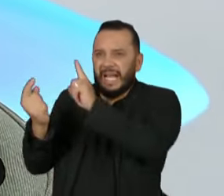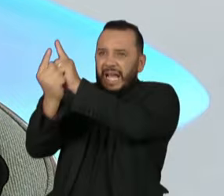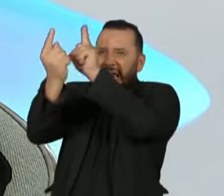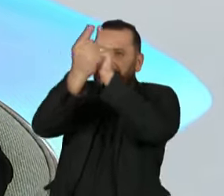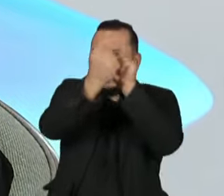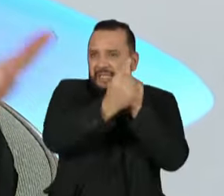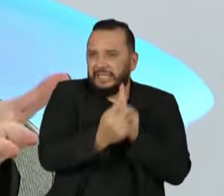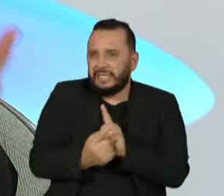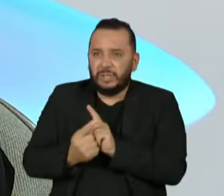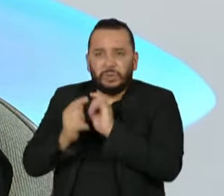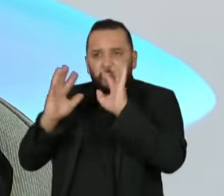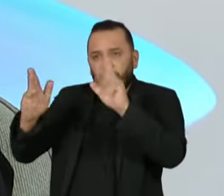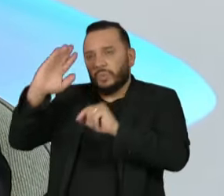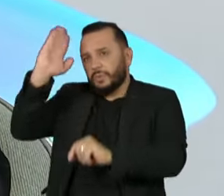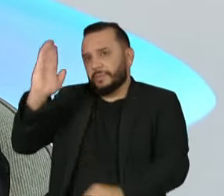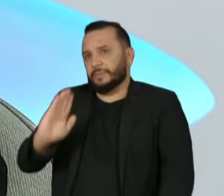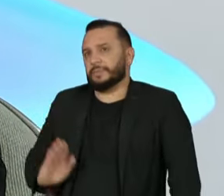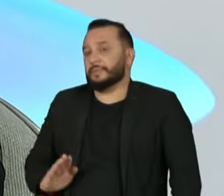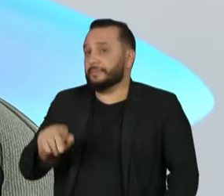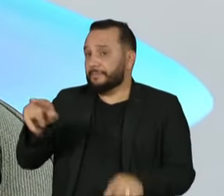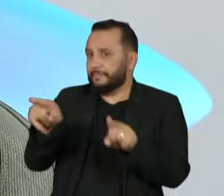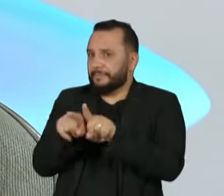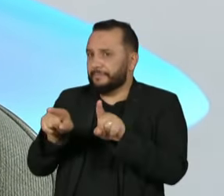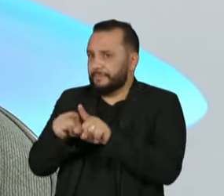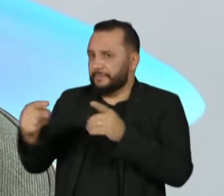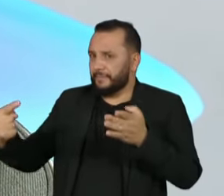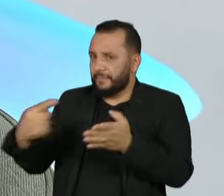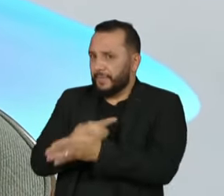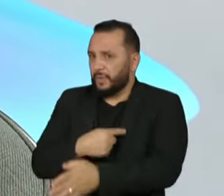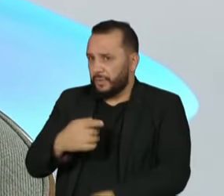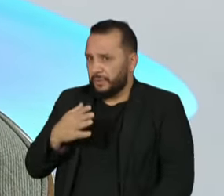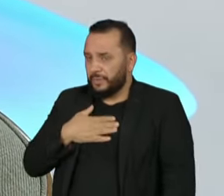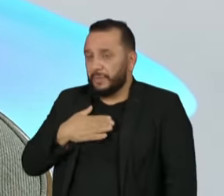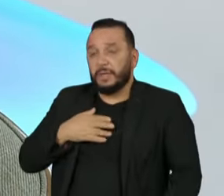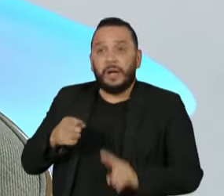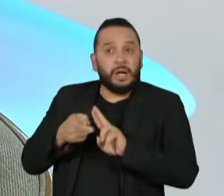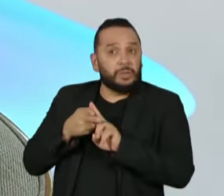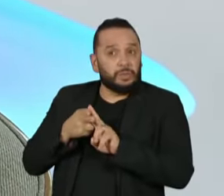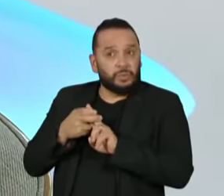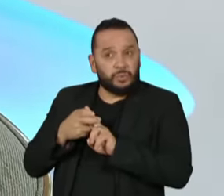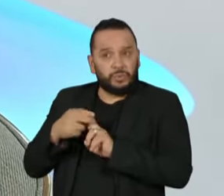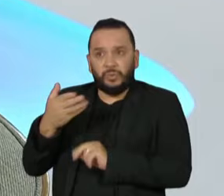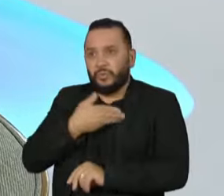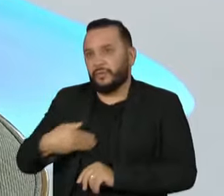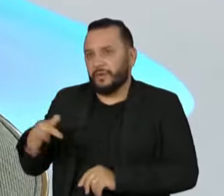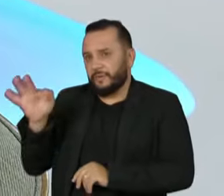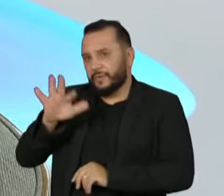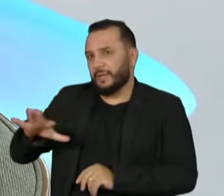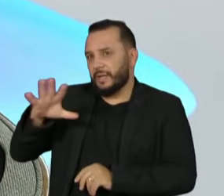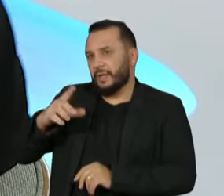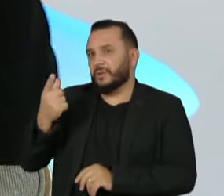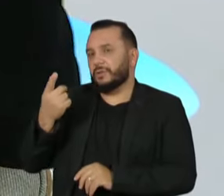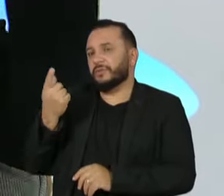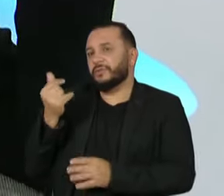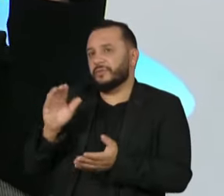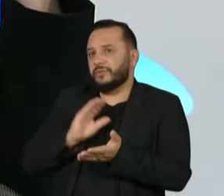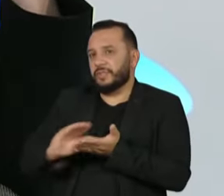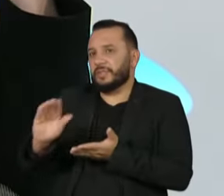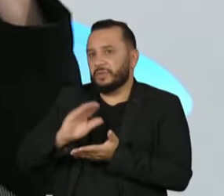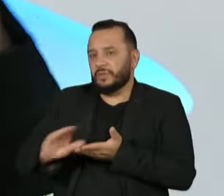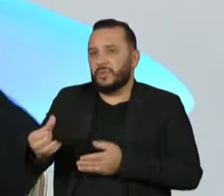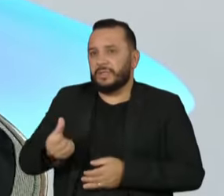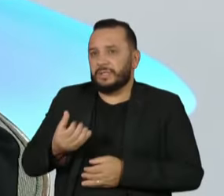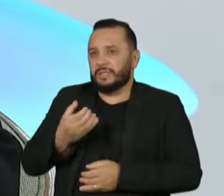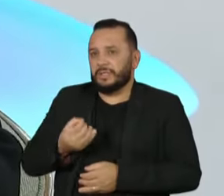Nesse aspecto, já ampliando a sua pergunta, Vera, o SUS, a União já chegou a financiar o SUS em 60